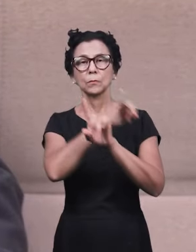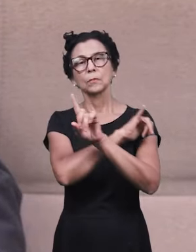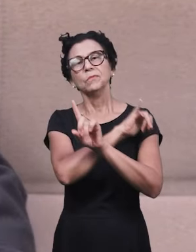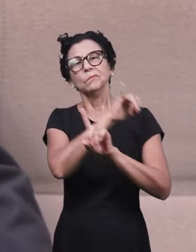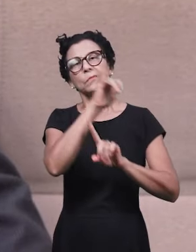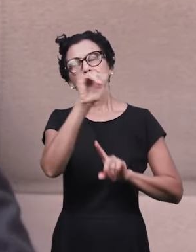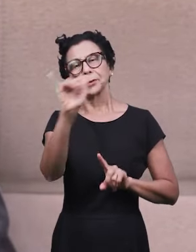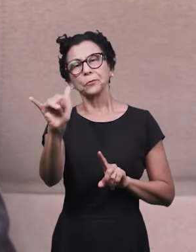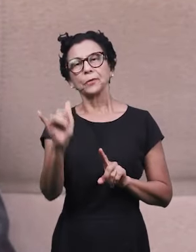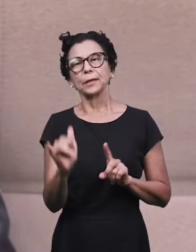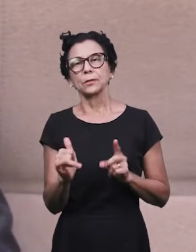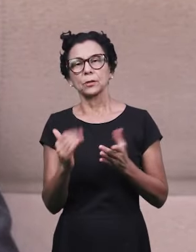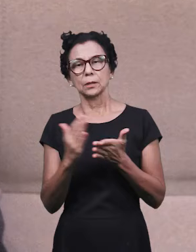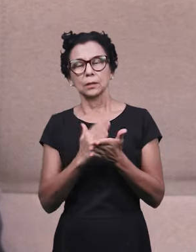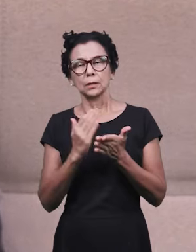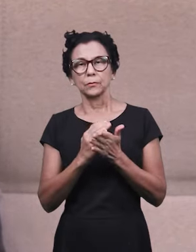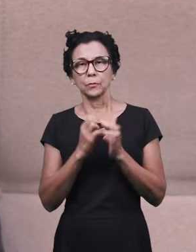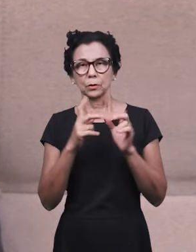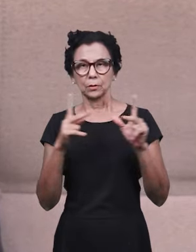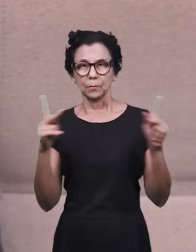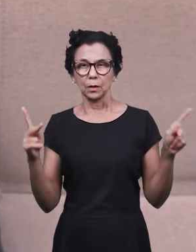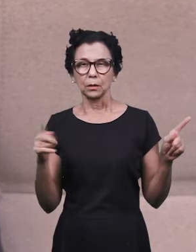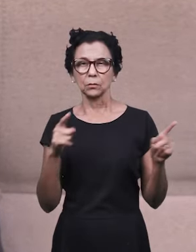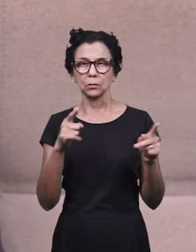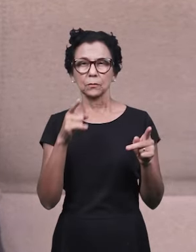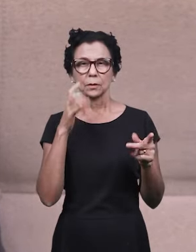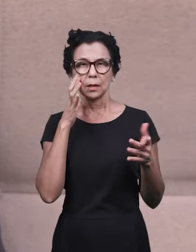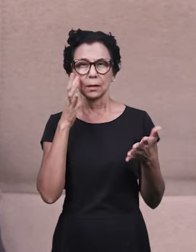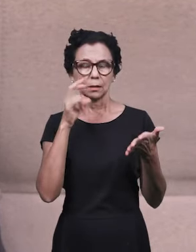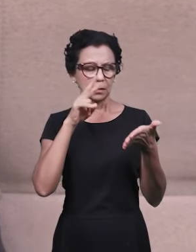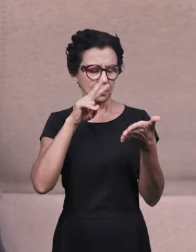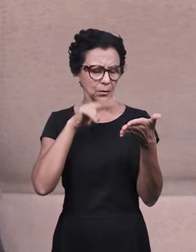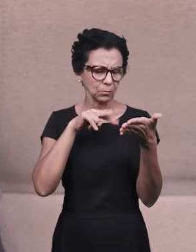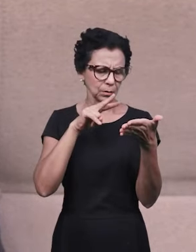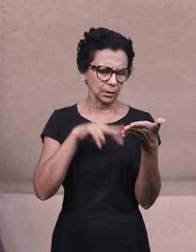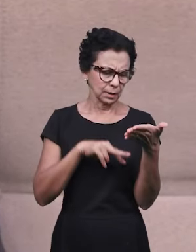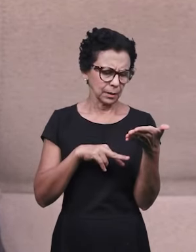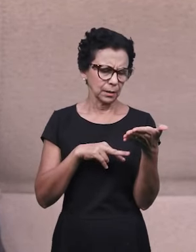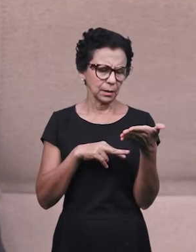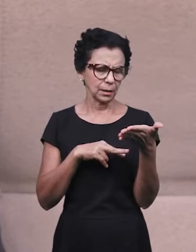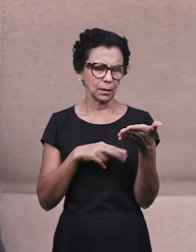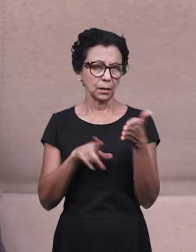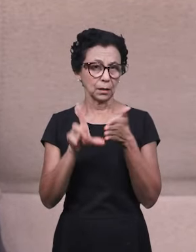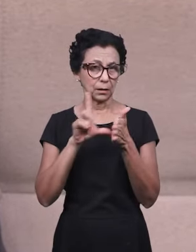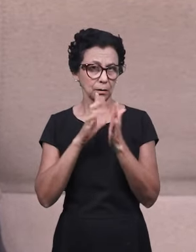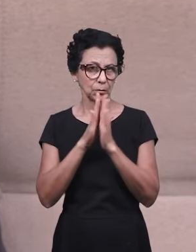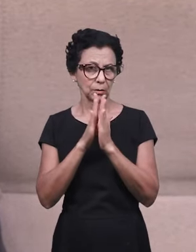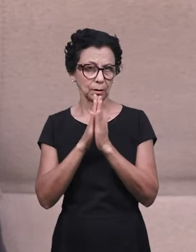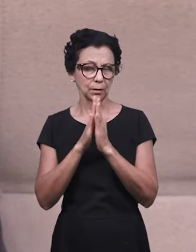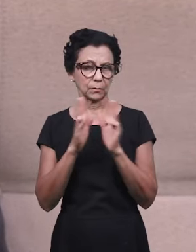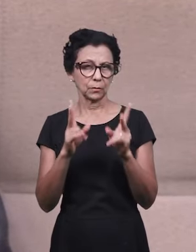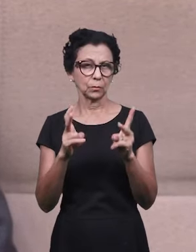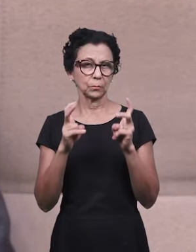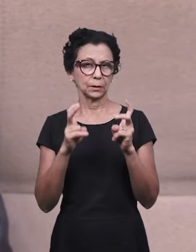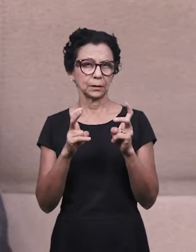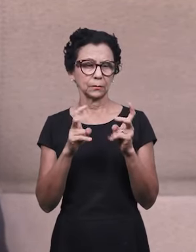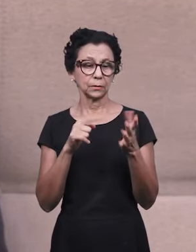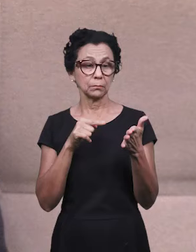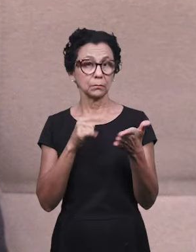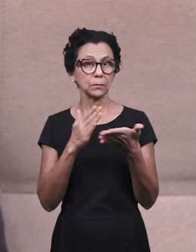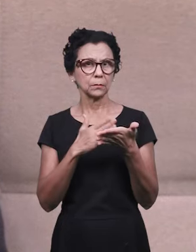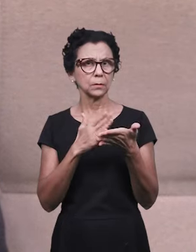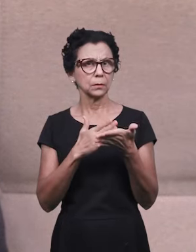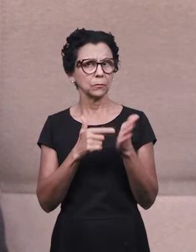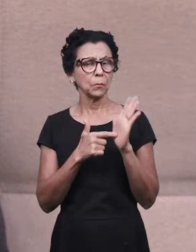o livro do Apocalipse, quando você se dedicar à leitura, com atenção, com espírito de oração, você vai observar